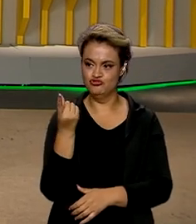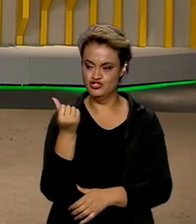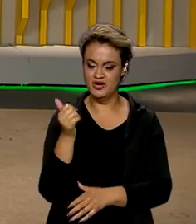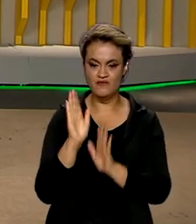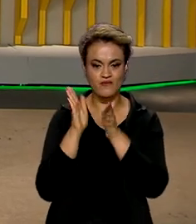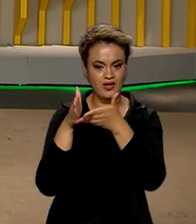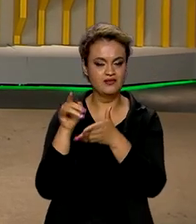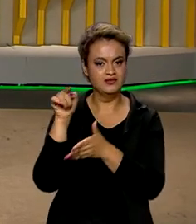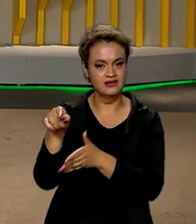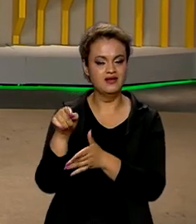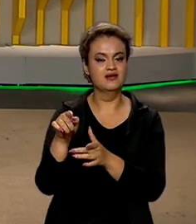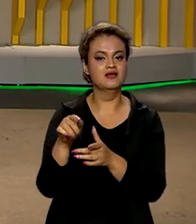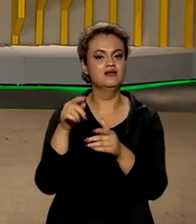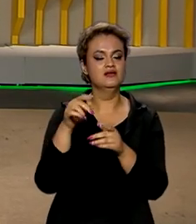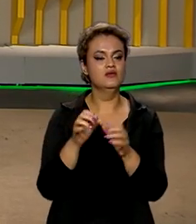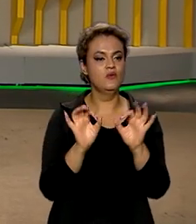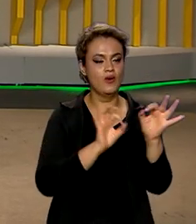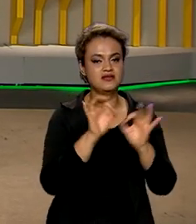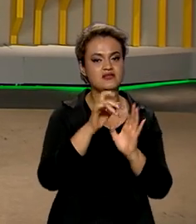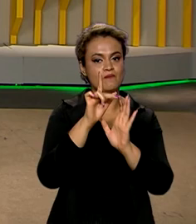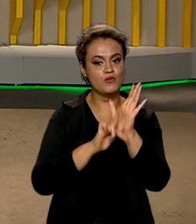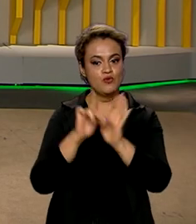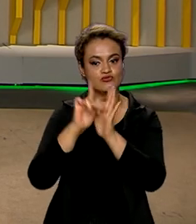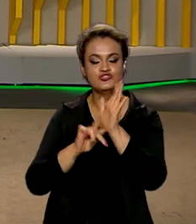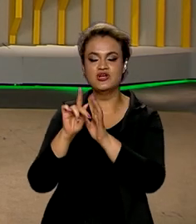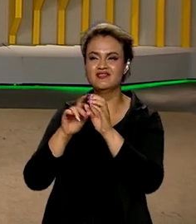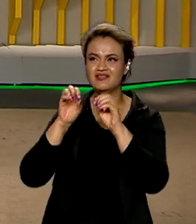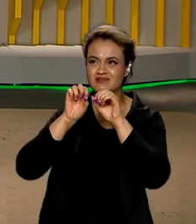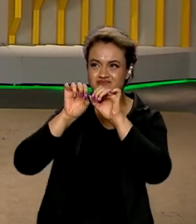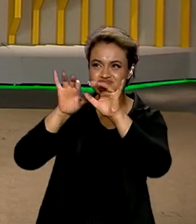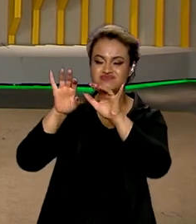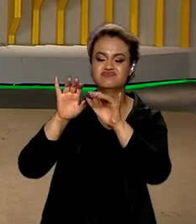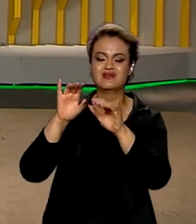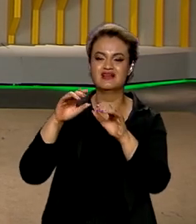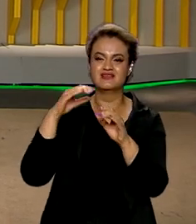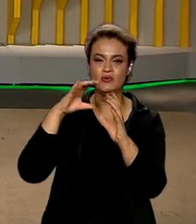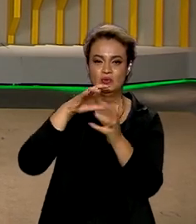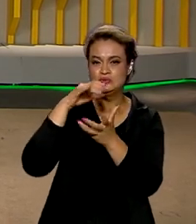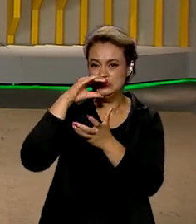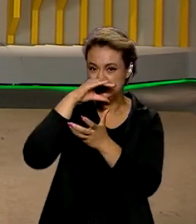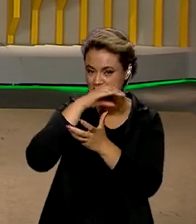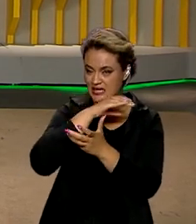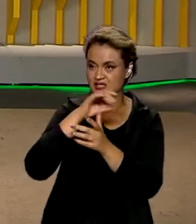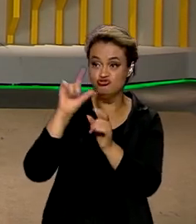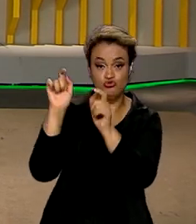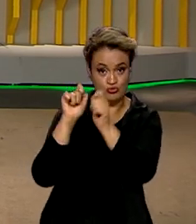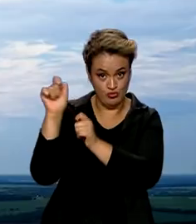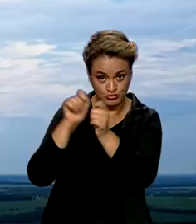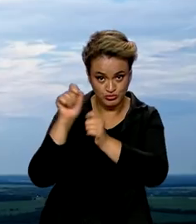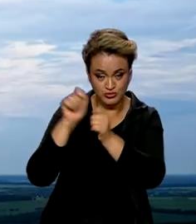projetos que reduzam as emissões de gases do efeito estufa e enfrentem as mudanças climáticas.